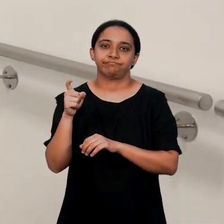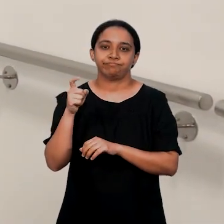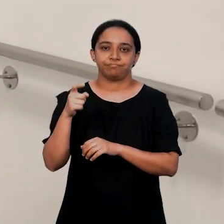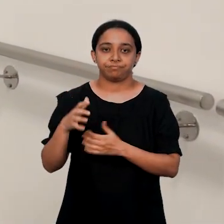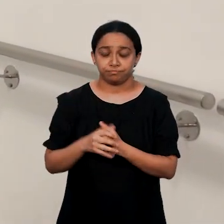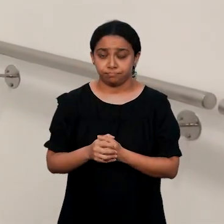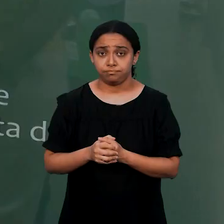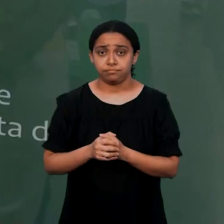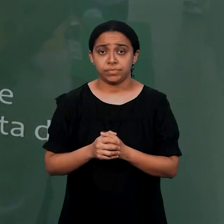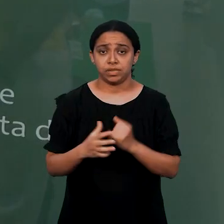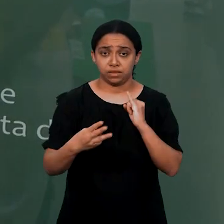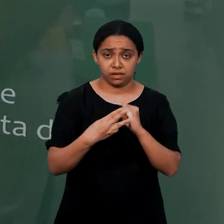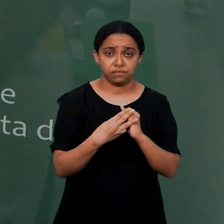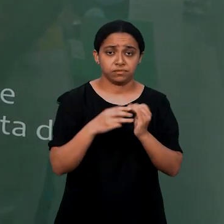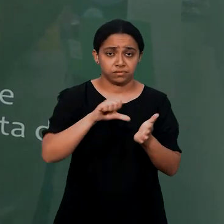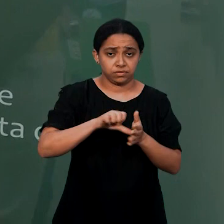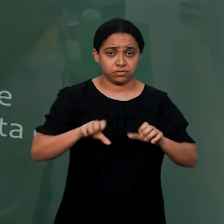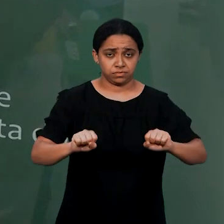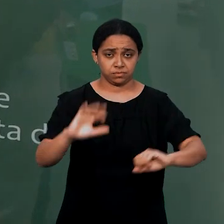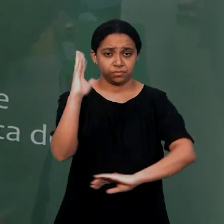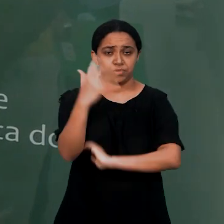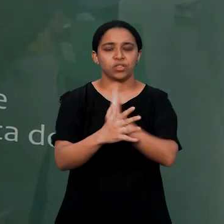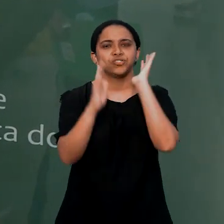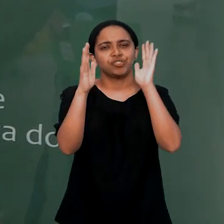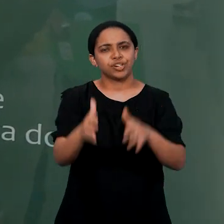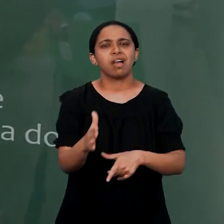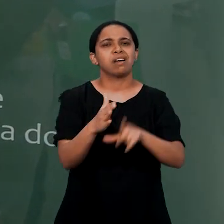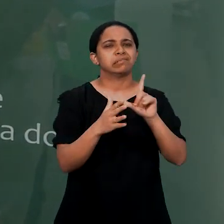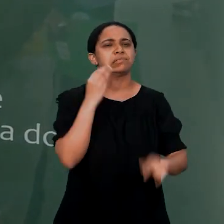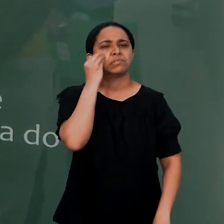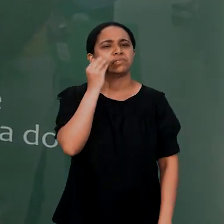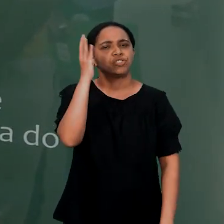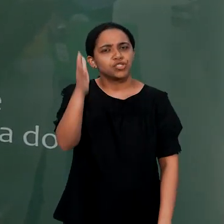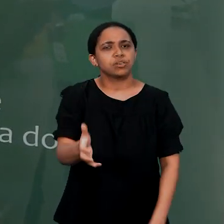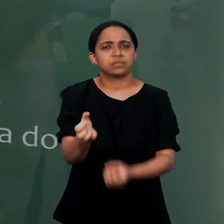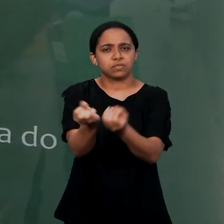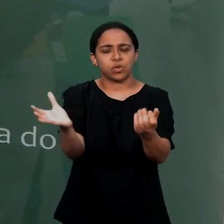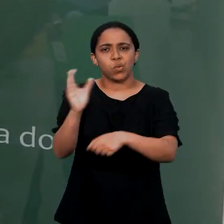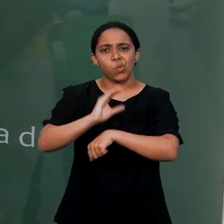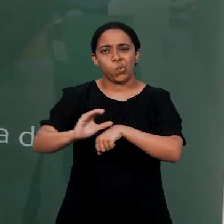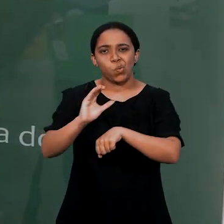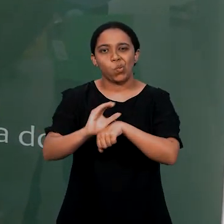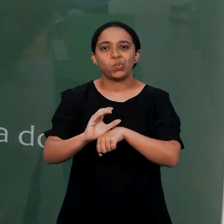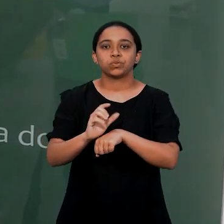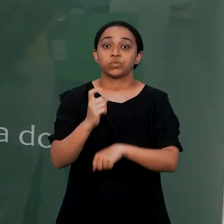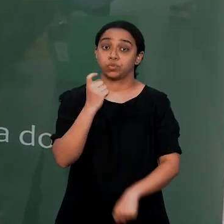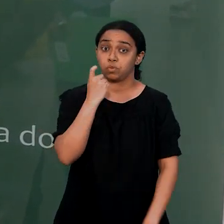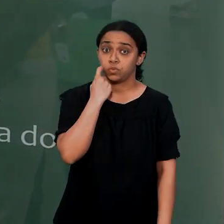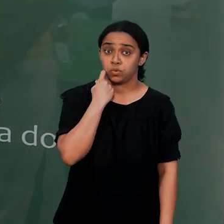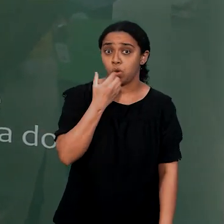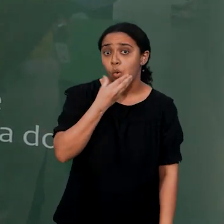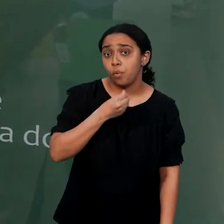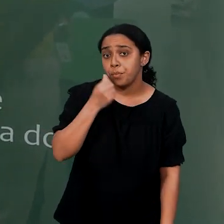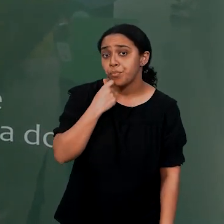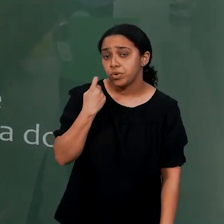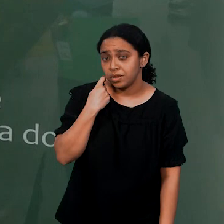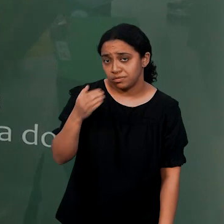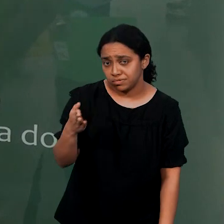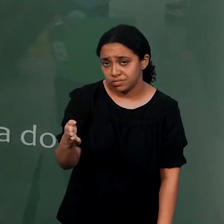município de Raposa. O Campus Maracanã já desenvolveu cursos para pescadores